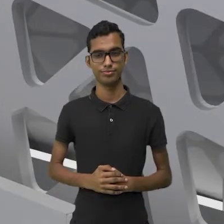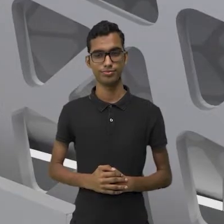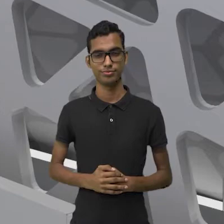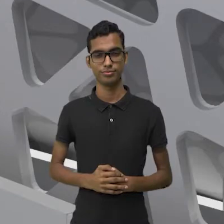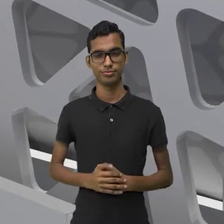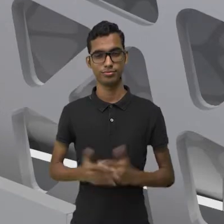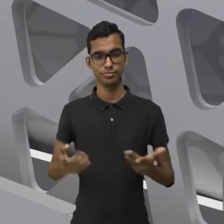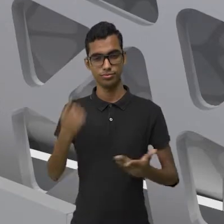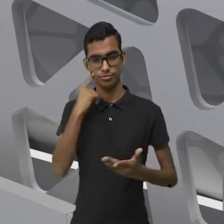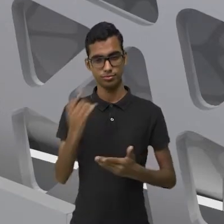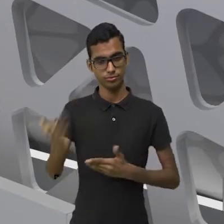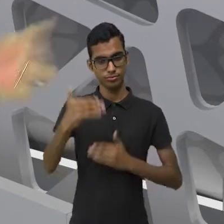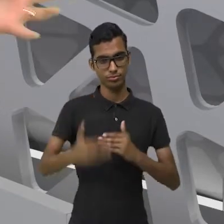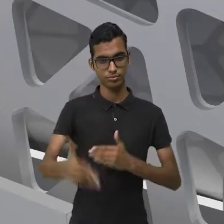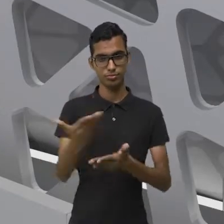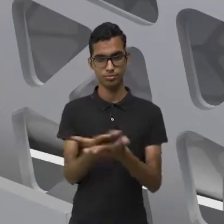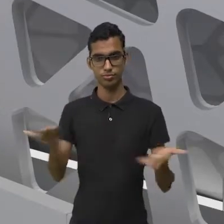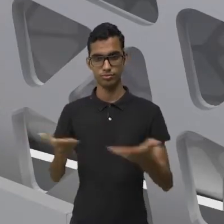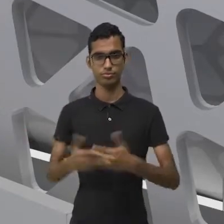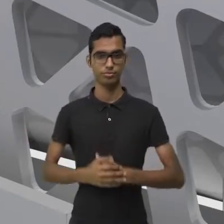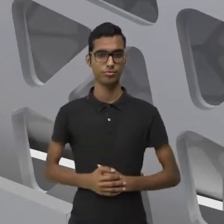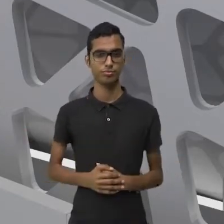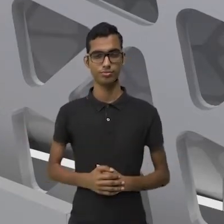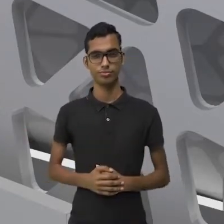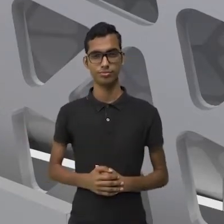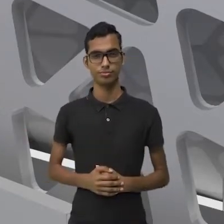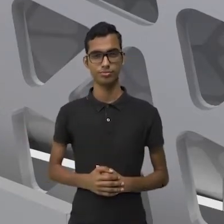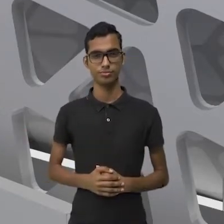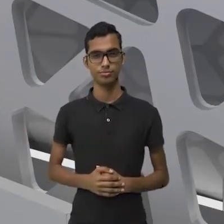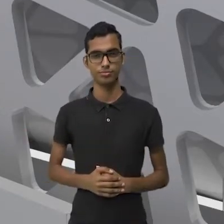Então, vamos para a nossa aula? Vem!